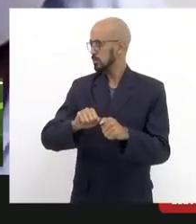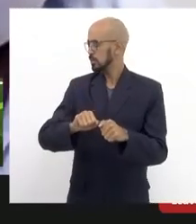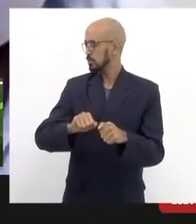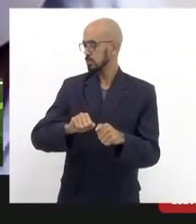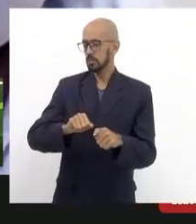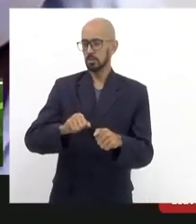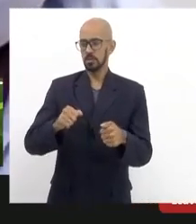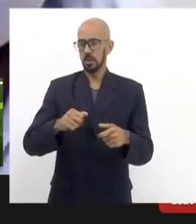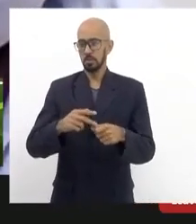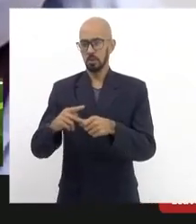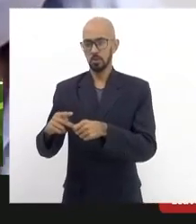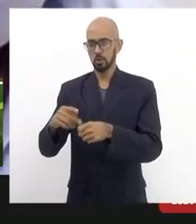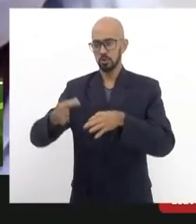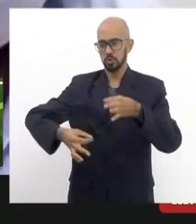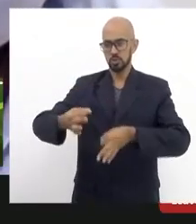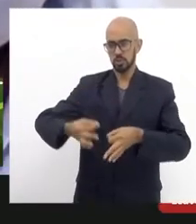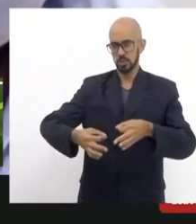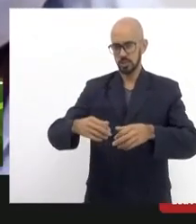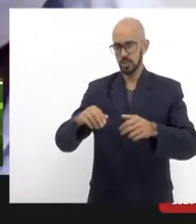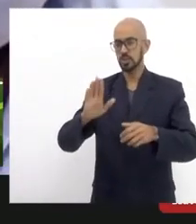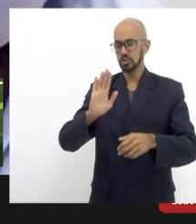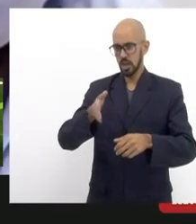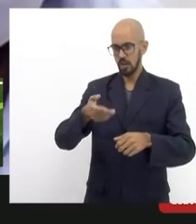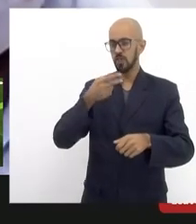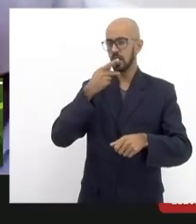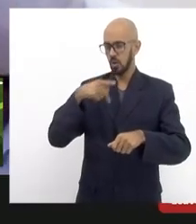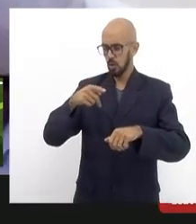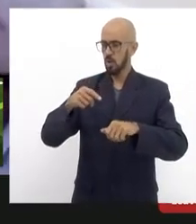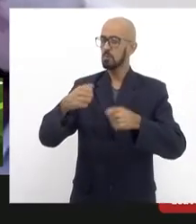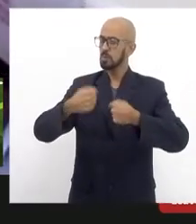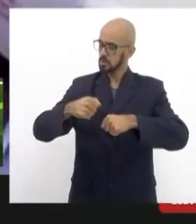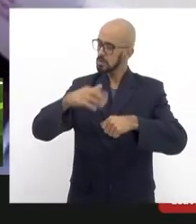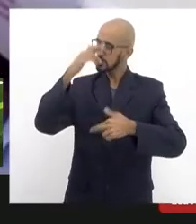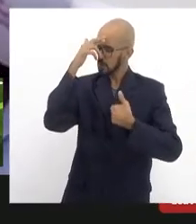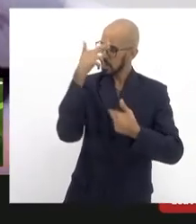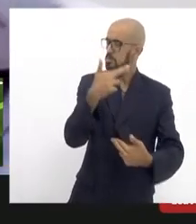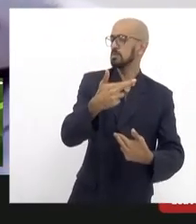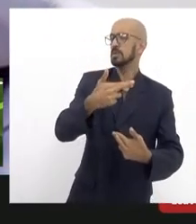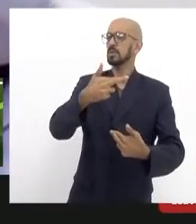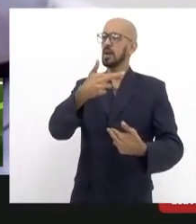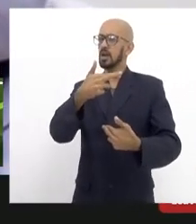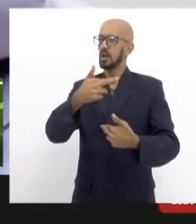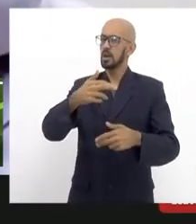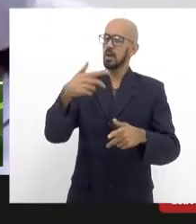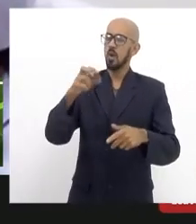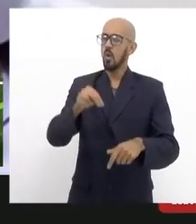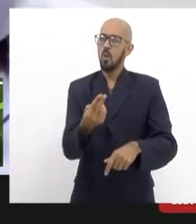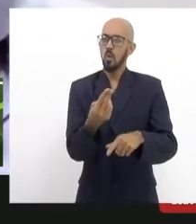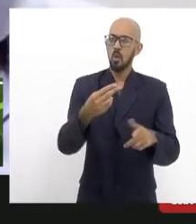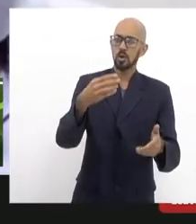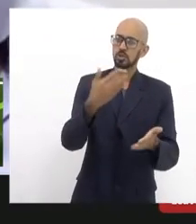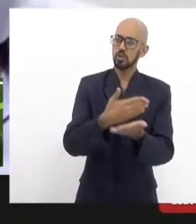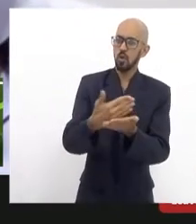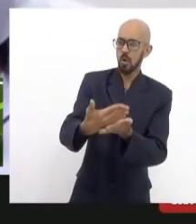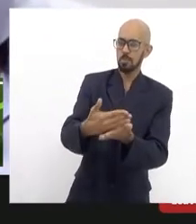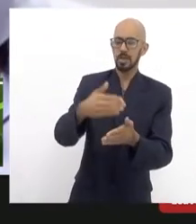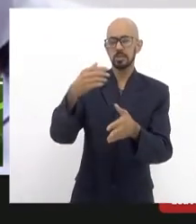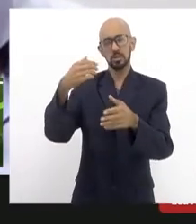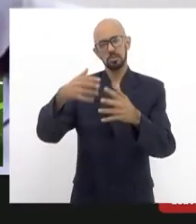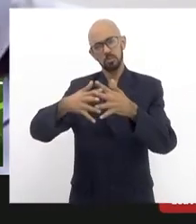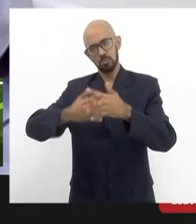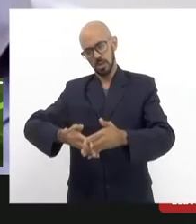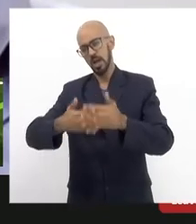transitada e julgada e tem que ser colocada em prática tem que ser respeitada senão aí a coisa começa a complicar né